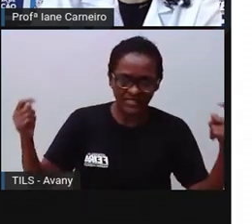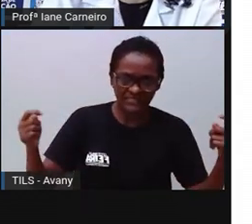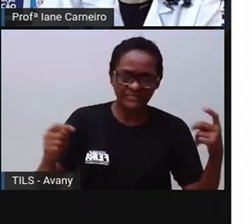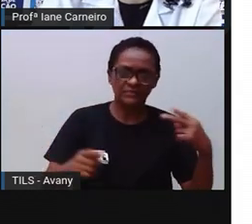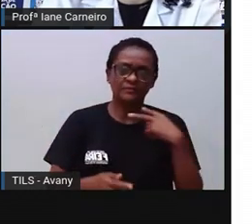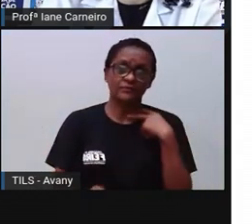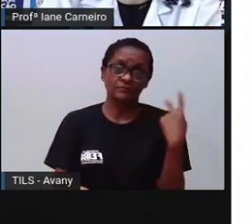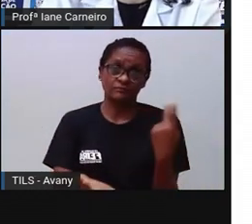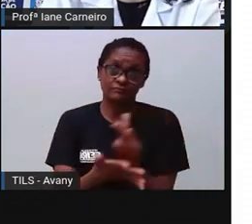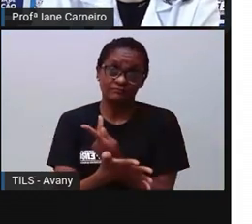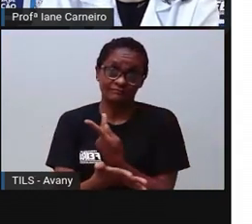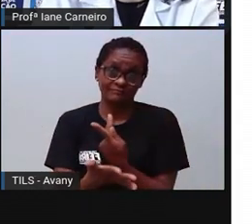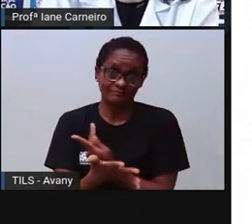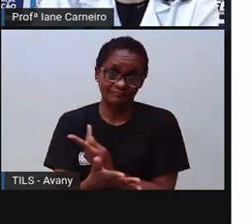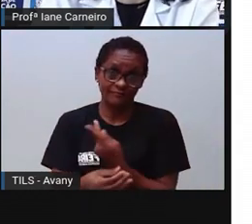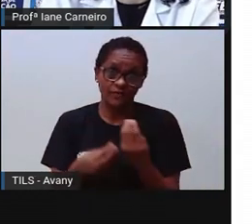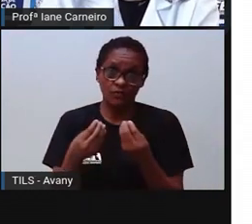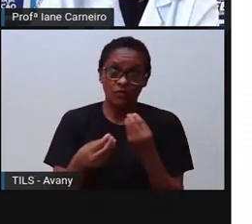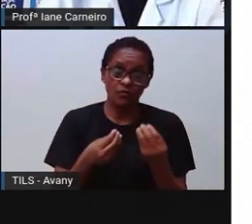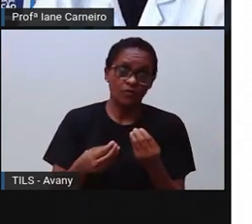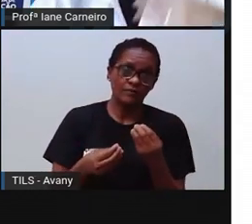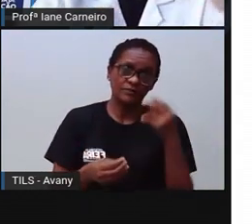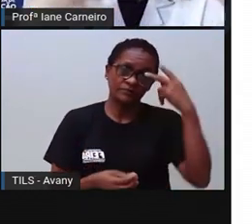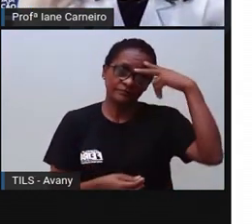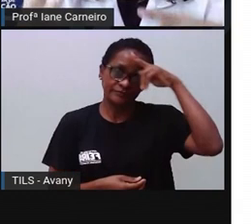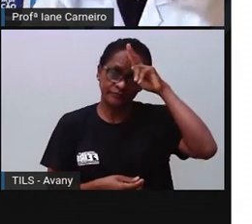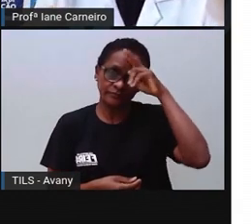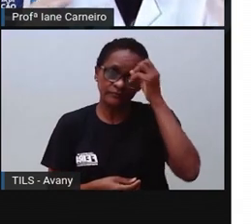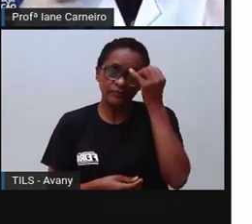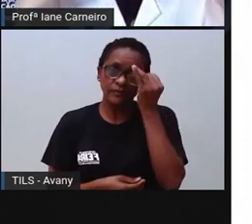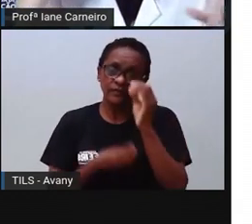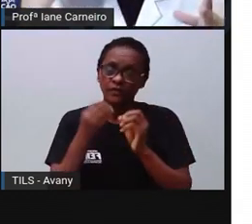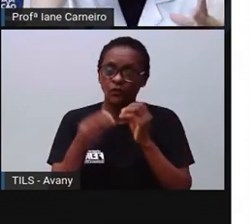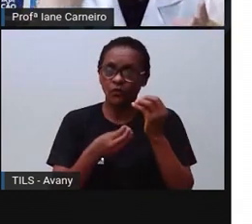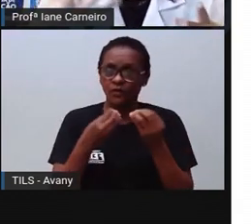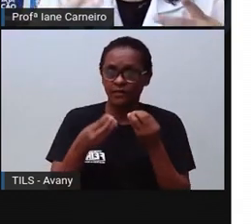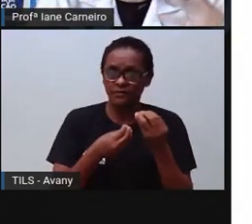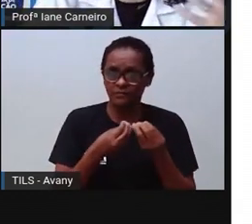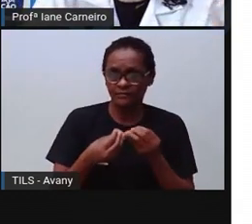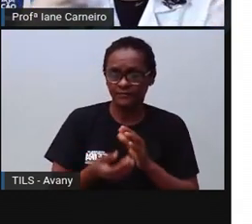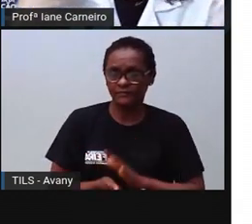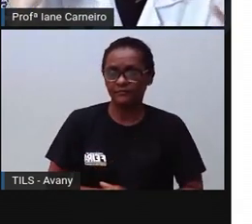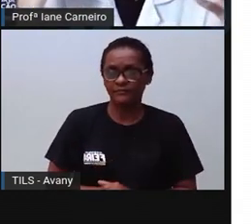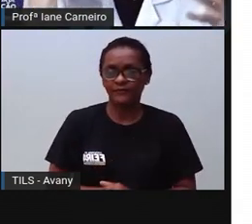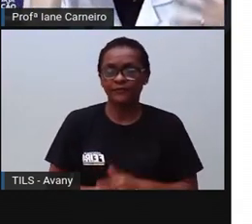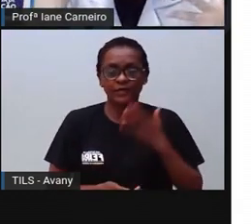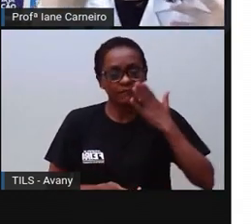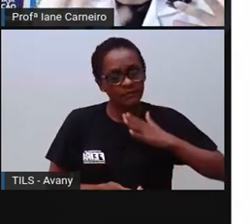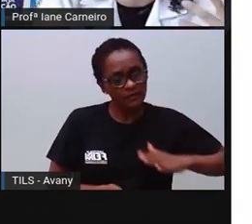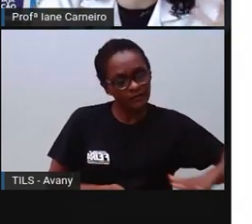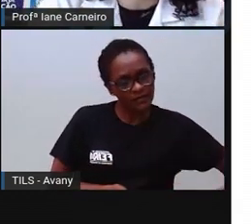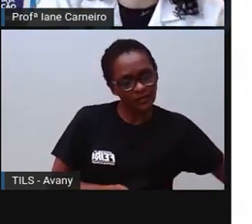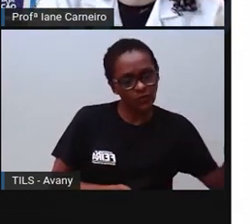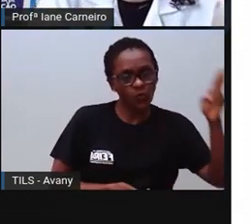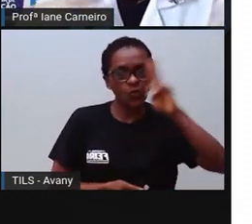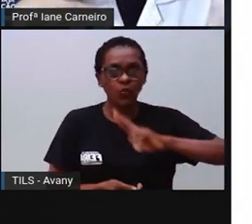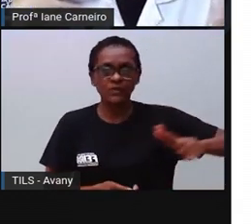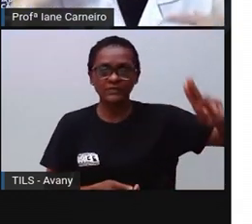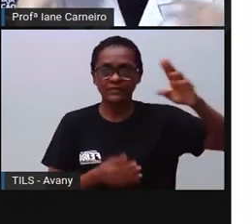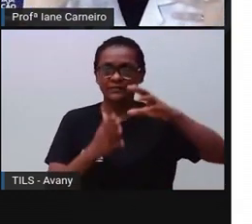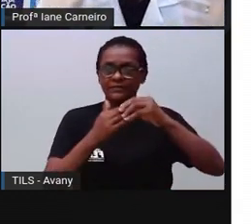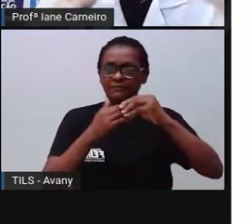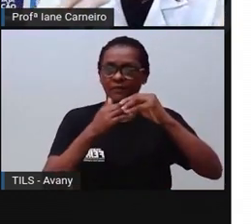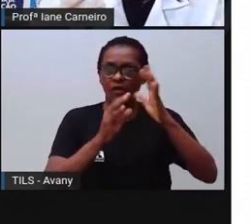Então, é uma história também que fala, né? Vem discutindo o como é que as pessoas, as crianças, né? Usam as mãos